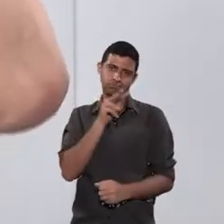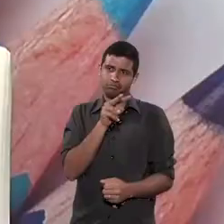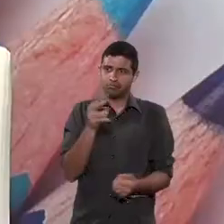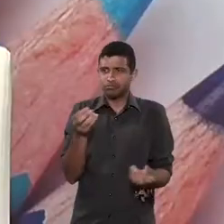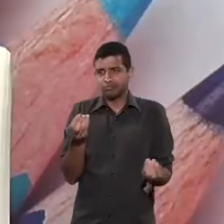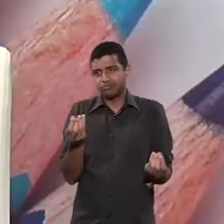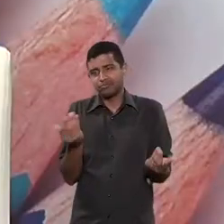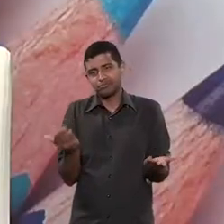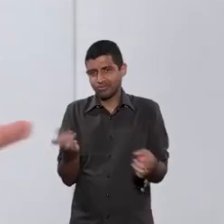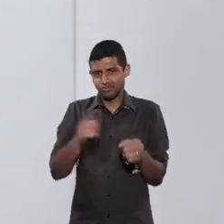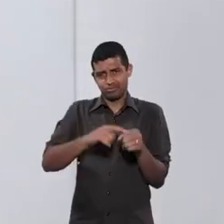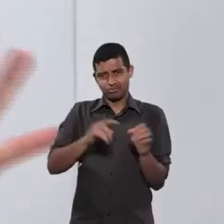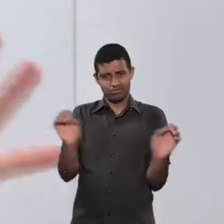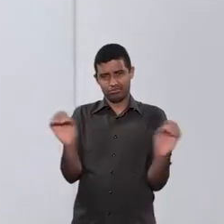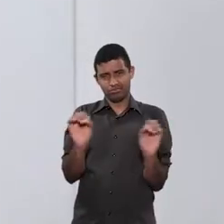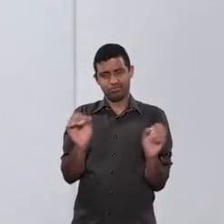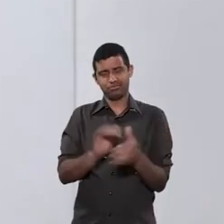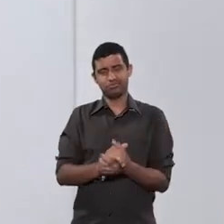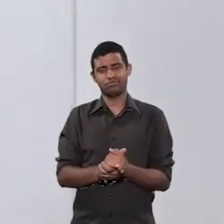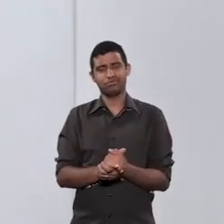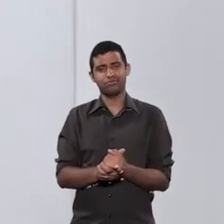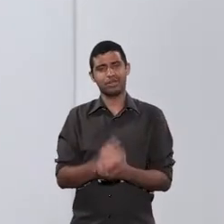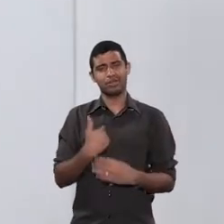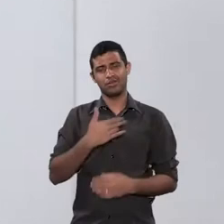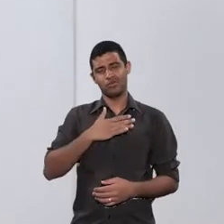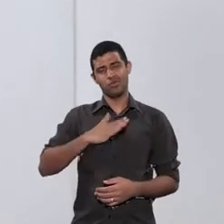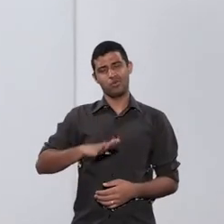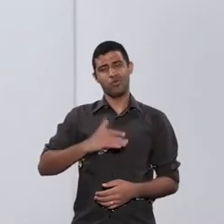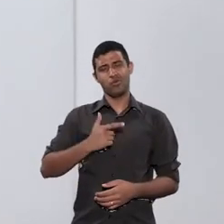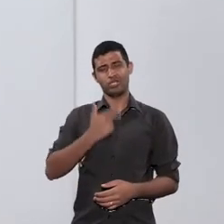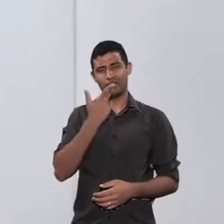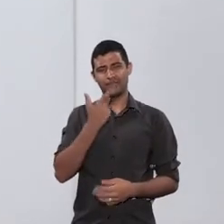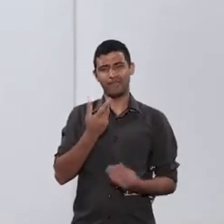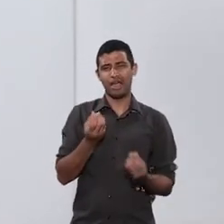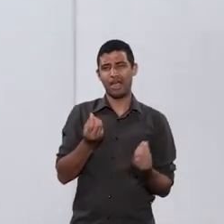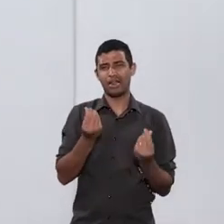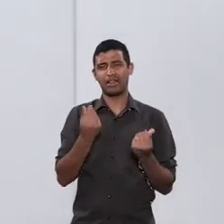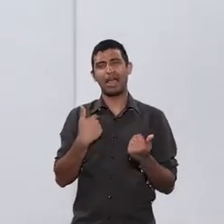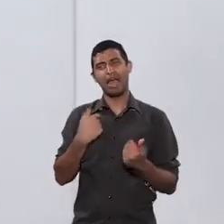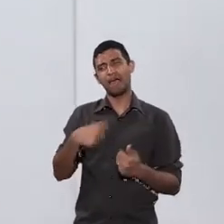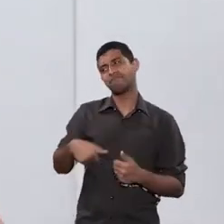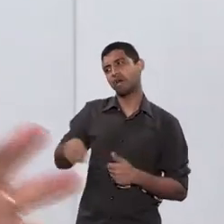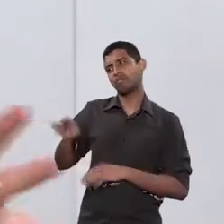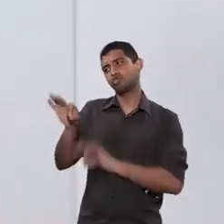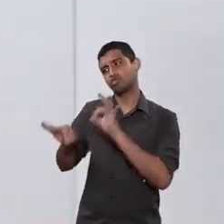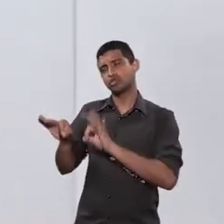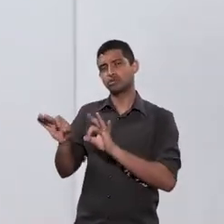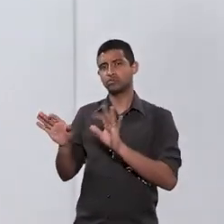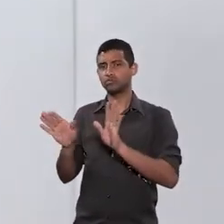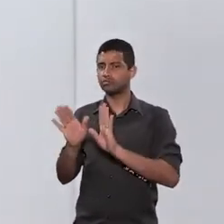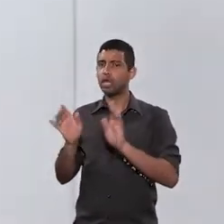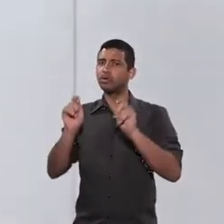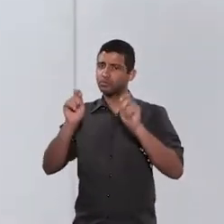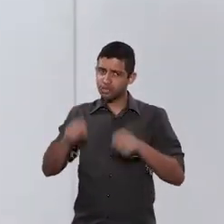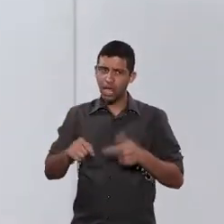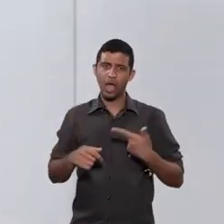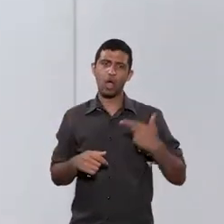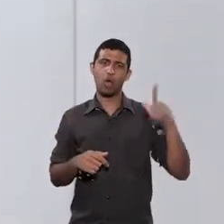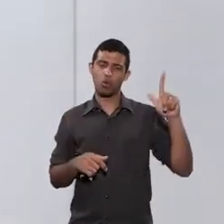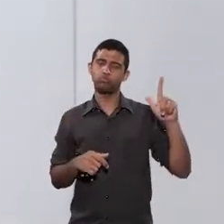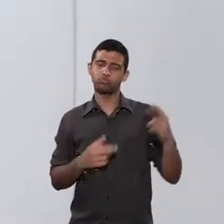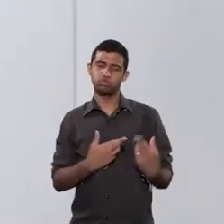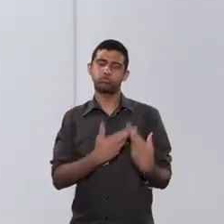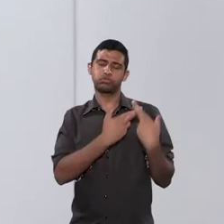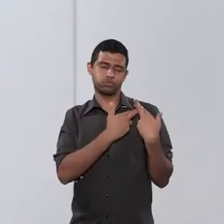aí, não tem volta. Eu não gosto muito dessa definição da mediação para desafogar o judiciário. Eu acho que a mediação tem um outro papel,